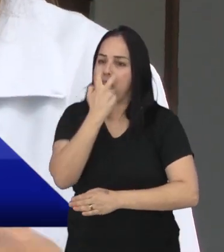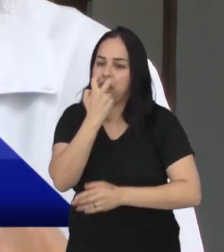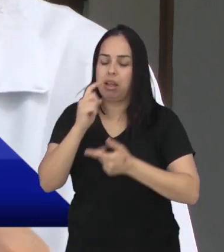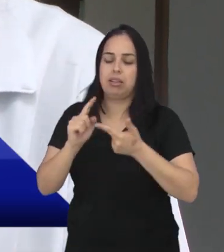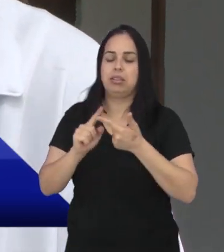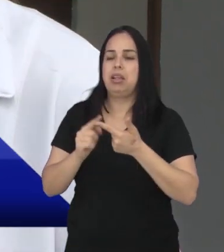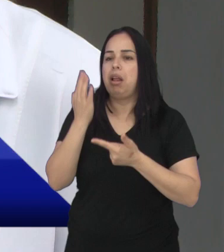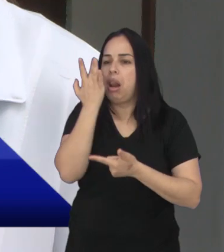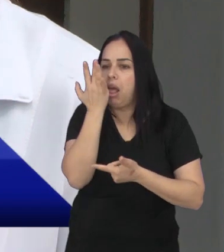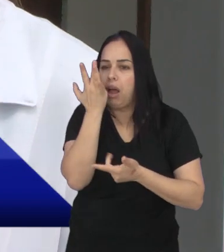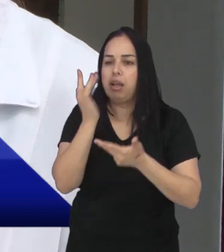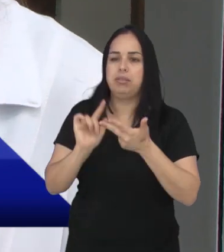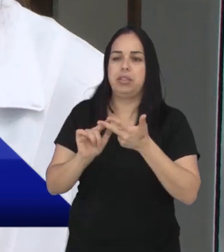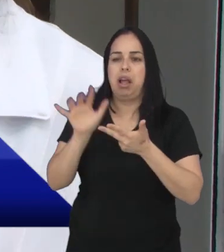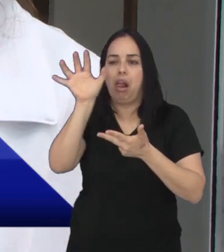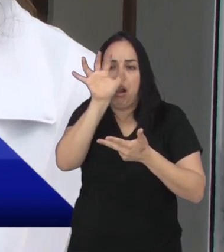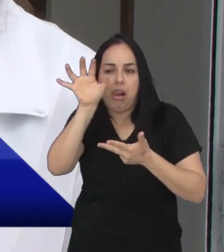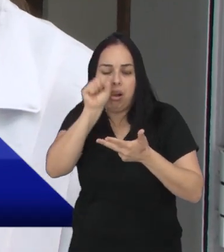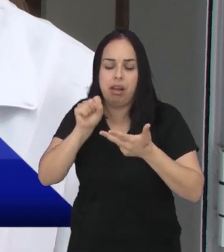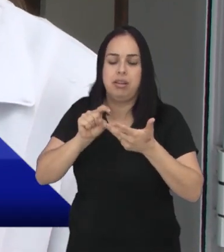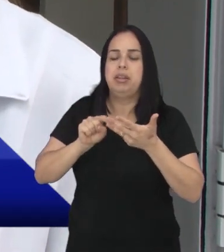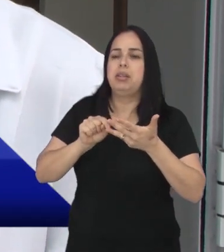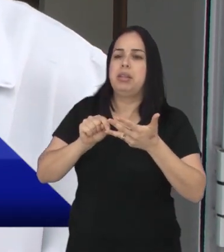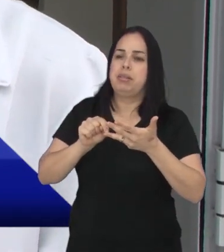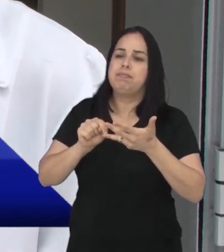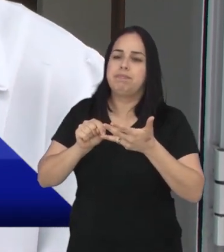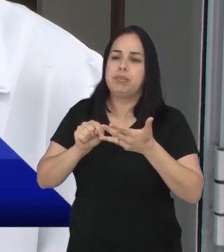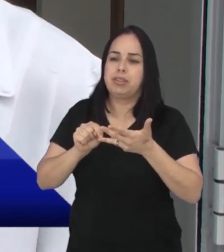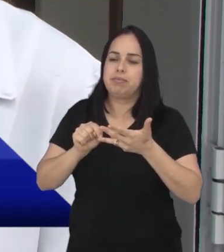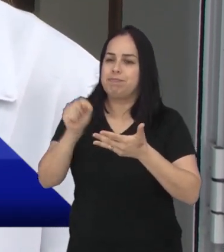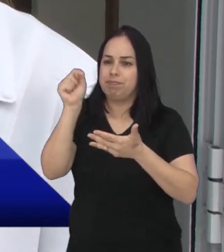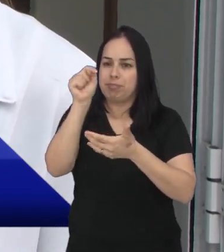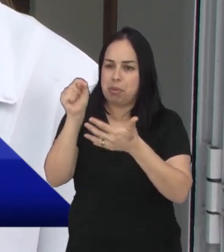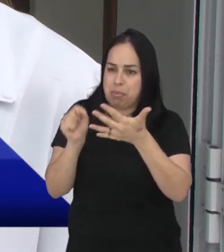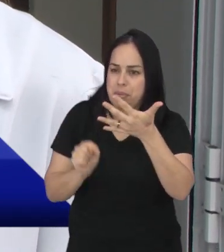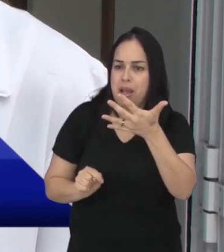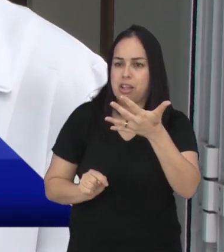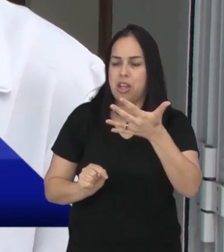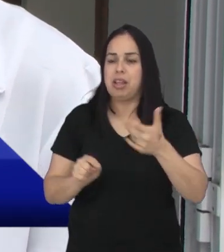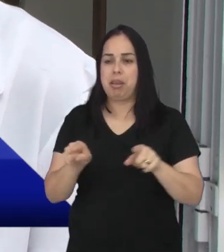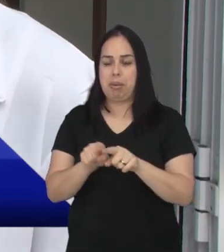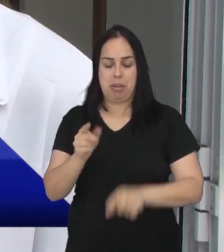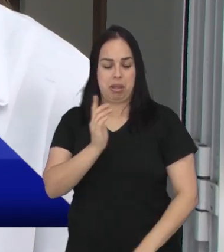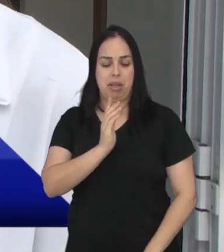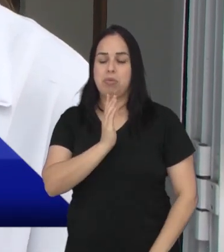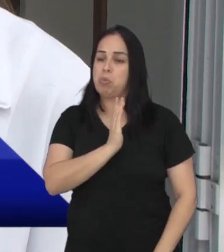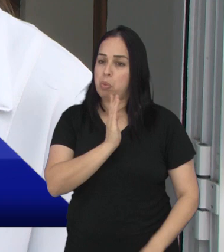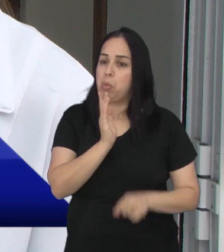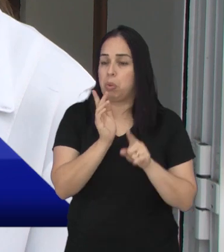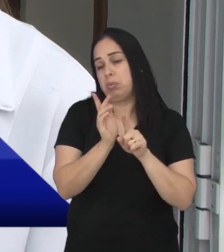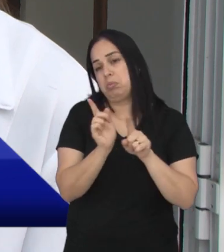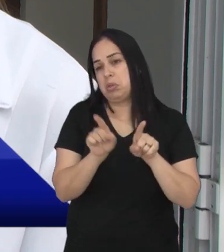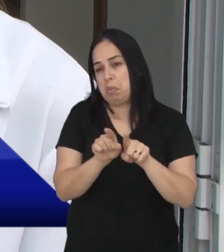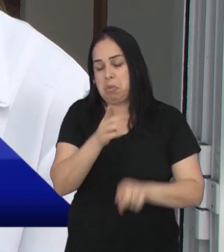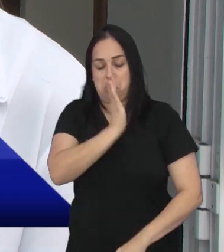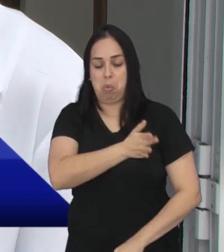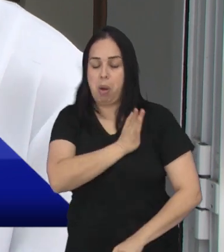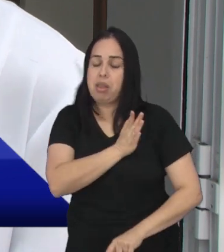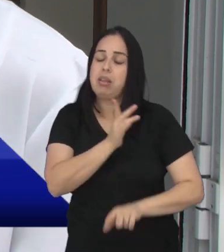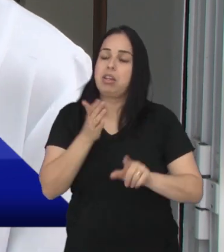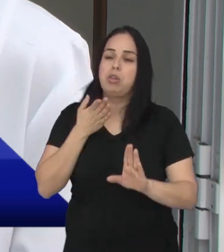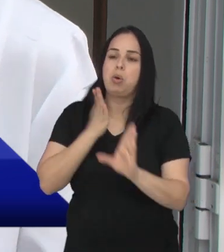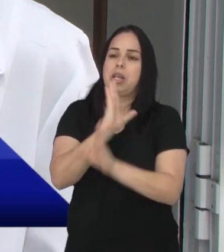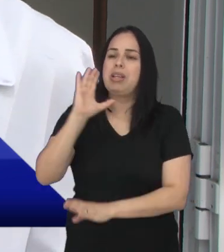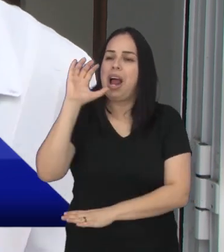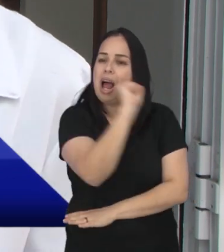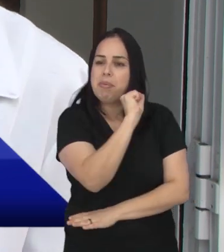então a cegueira congênita, retinoblastoma, anemias falciformes, tantas outras doenças, cardiopatia congênita que